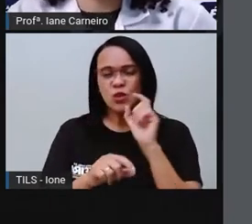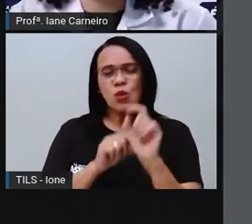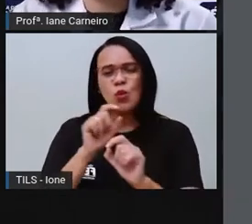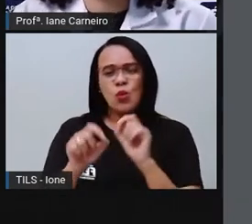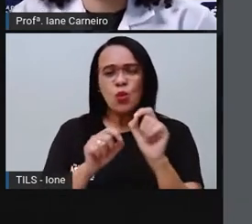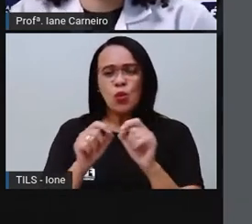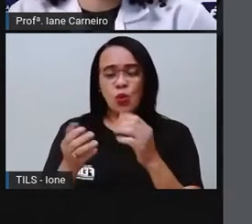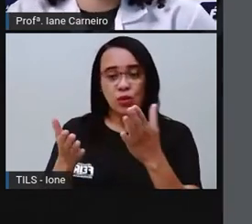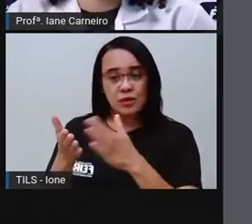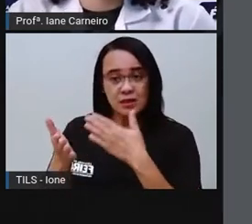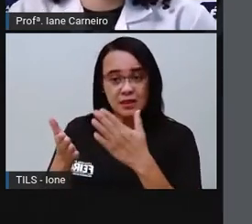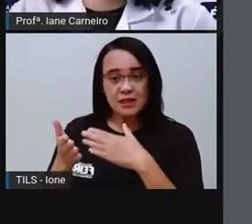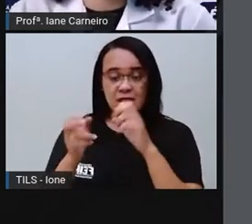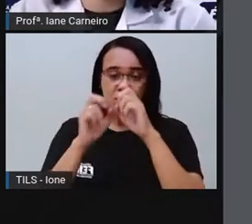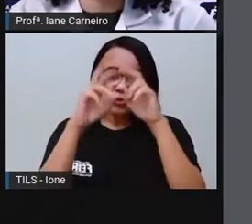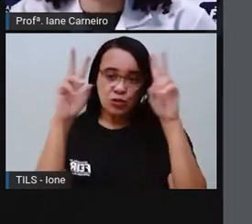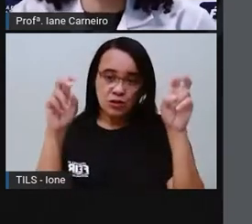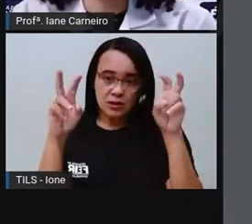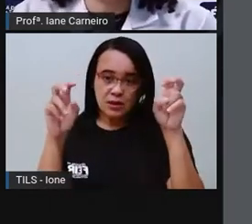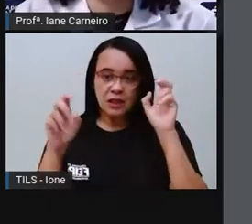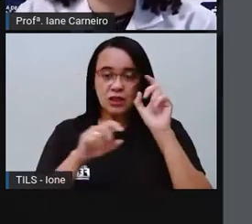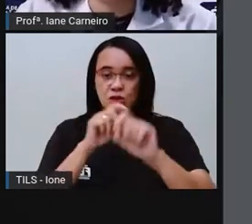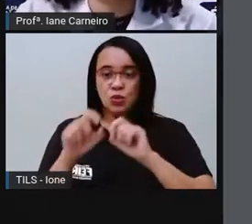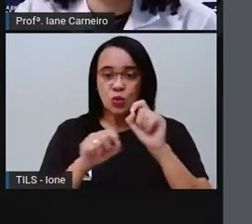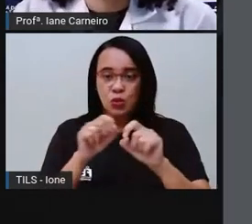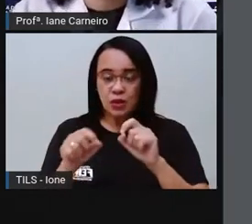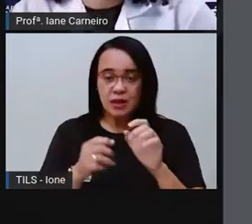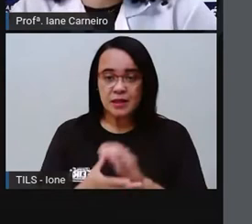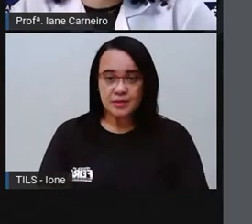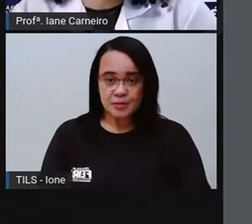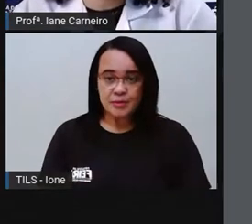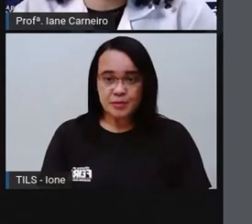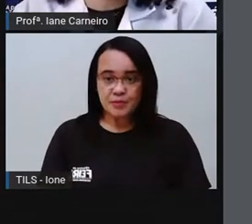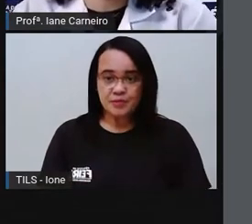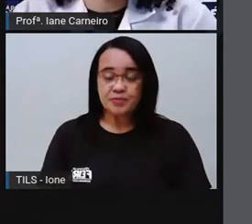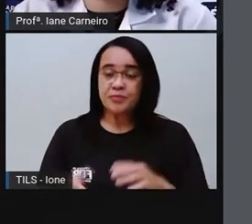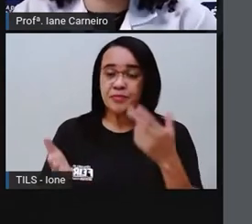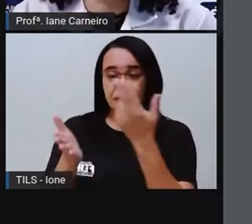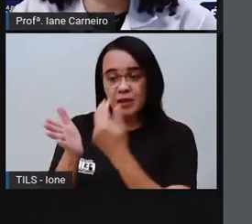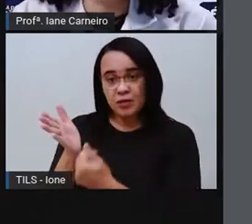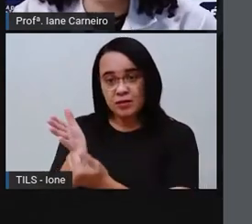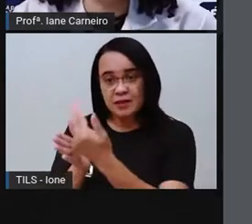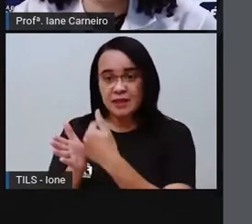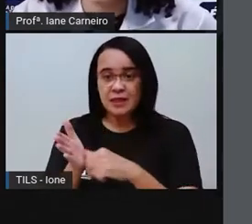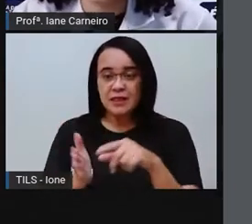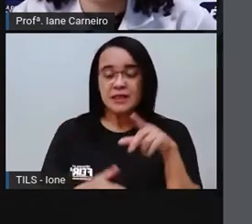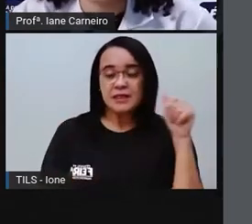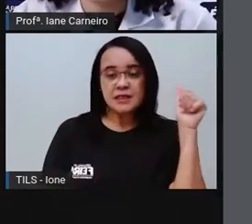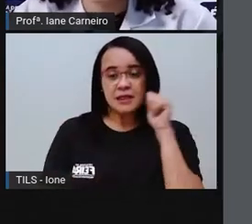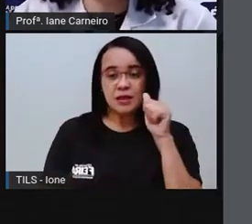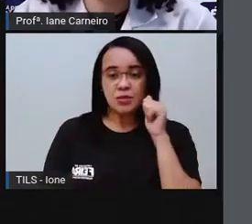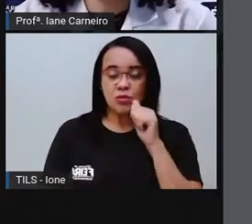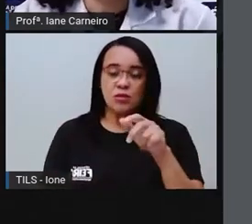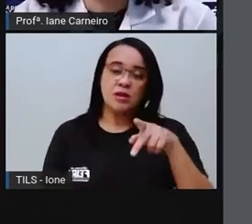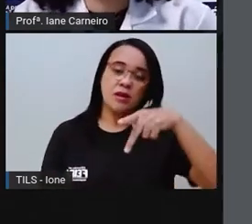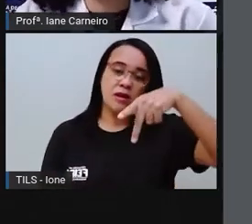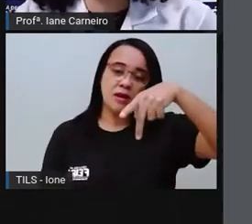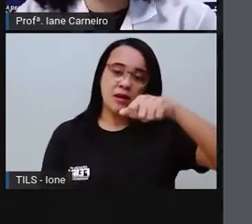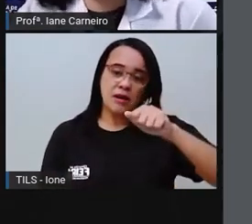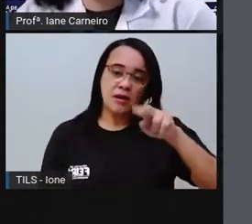livro, né? Esse texto foi escrito por Naide Farias e foi ilustrado por Paula Rodrigues, tá certo?